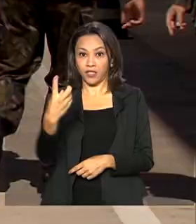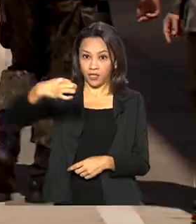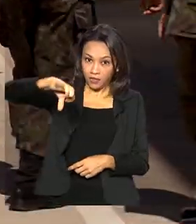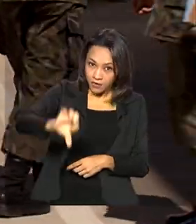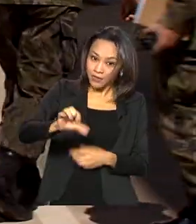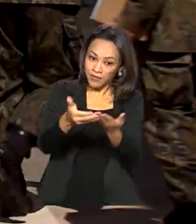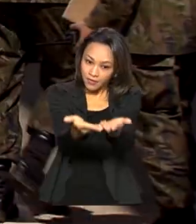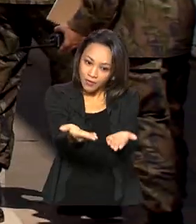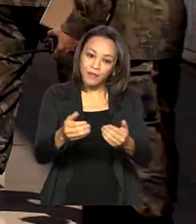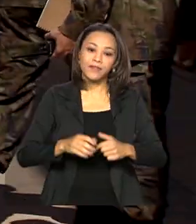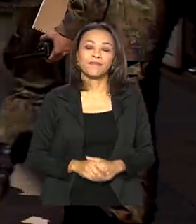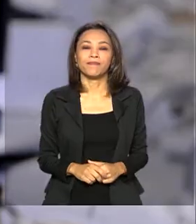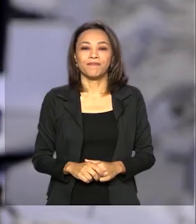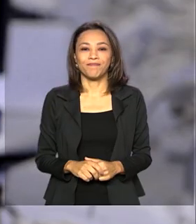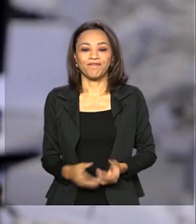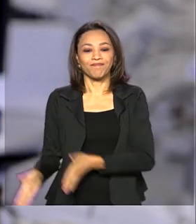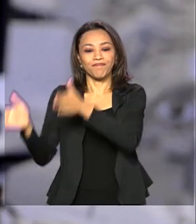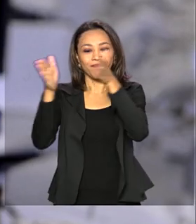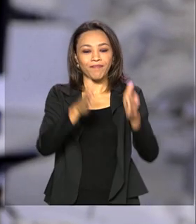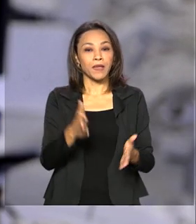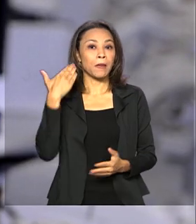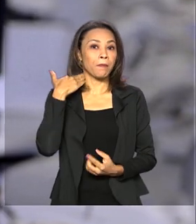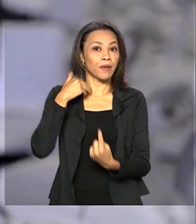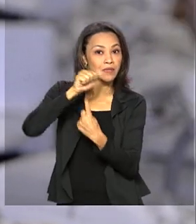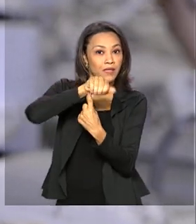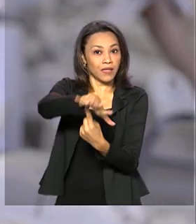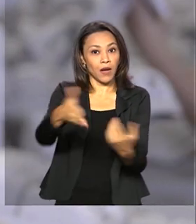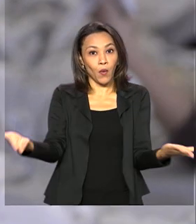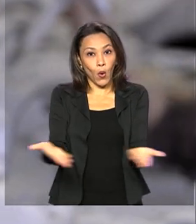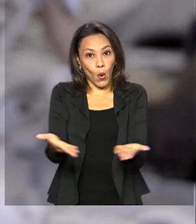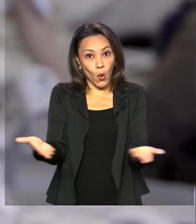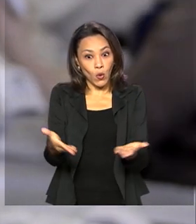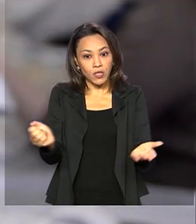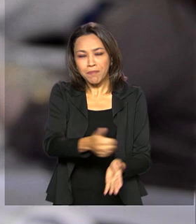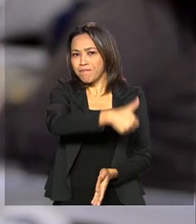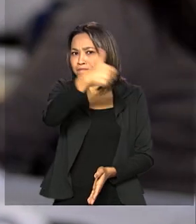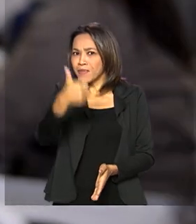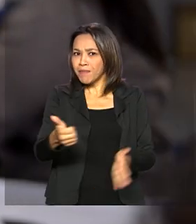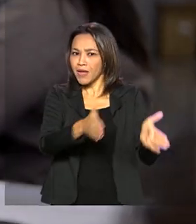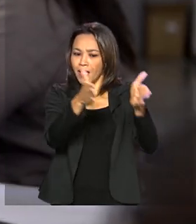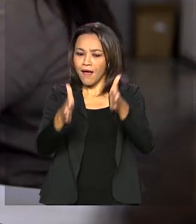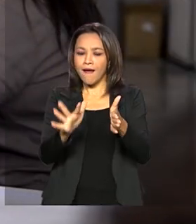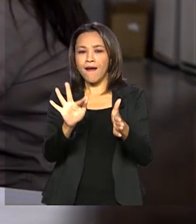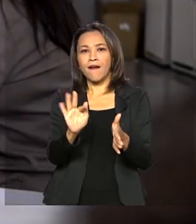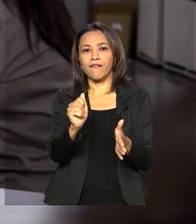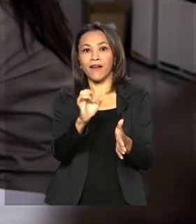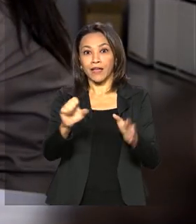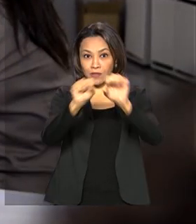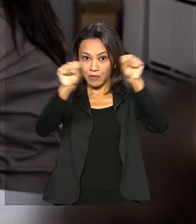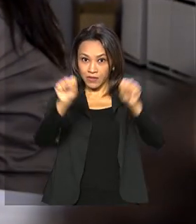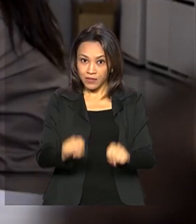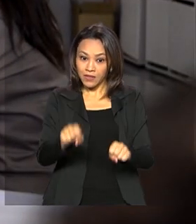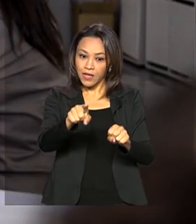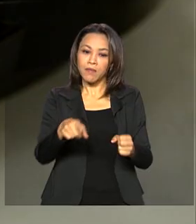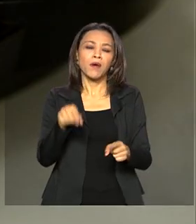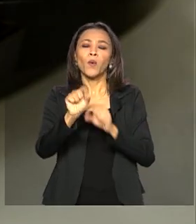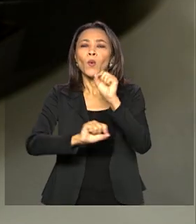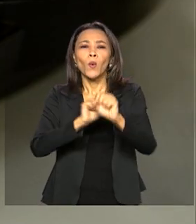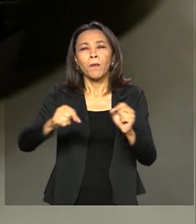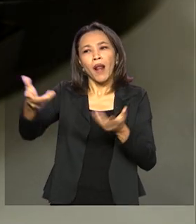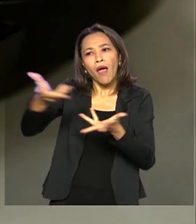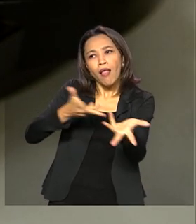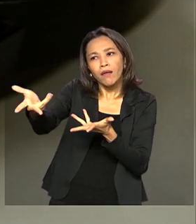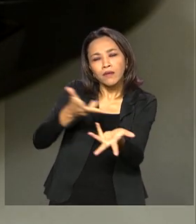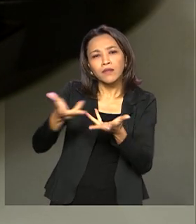COVAX Facility. Banco Central lança hoje a primeira fase do Open Bank. Criado para facilitar as relações entre